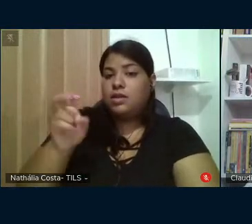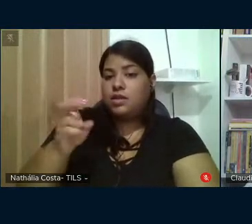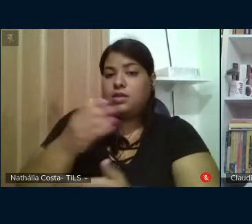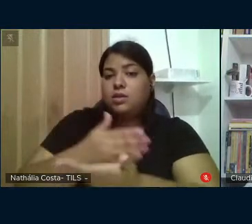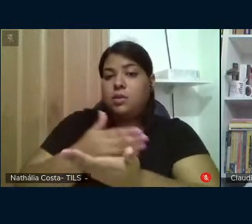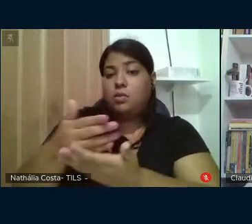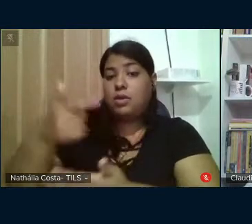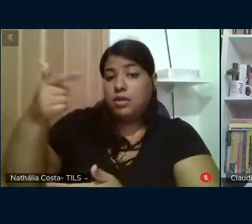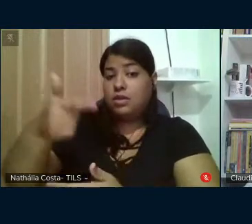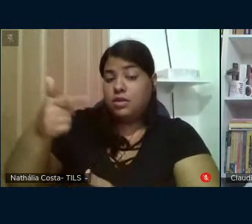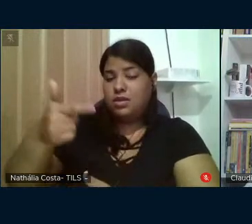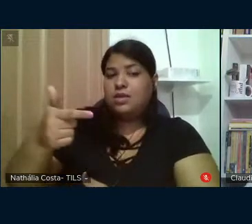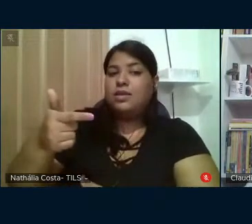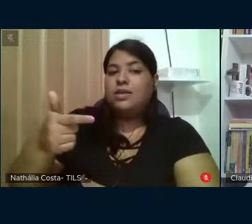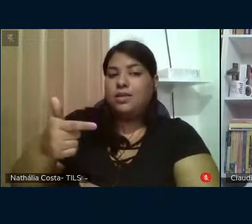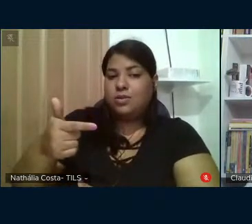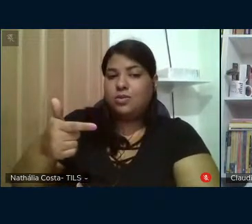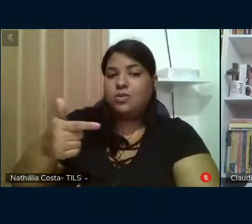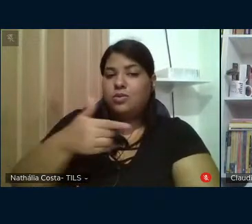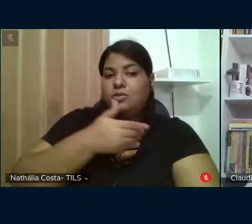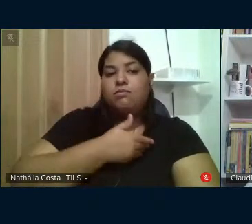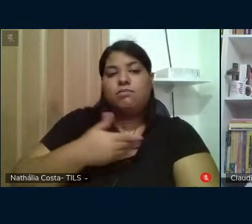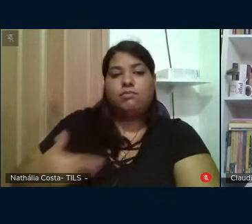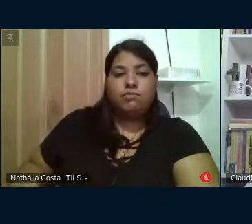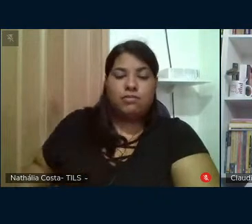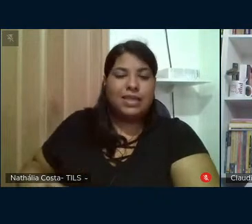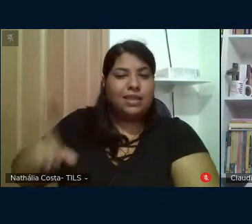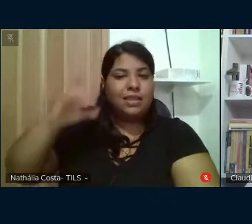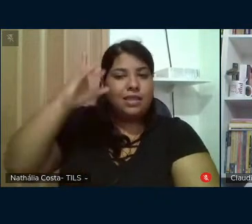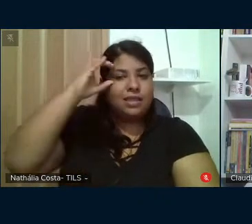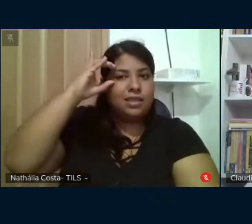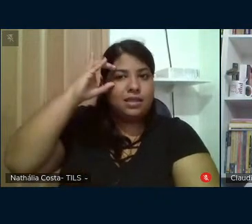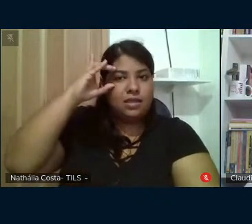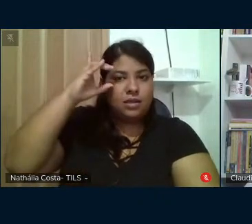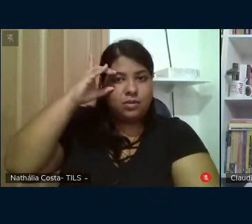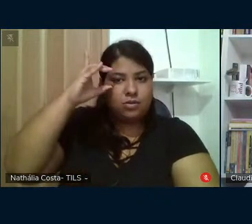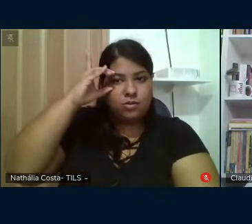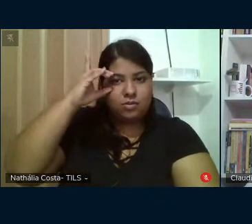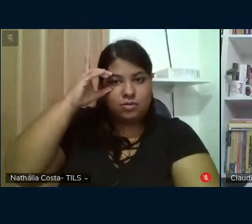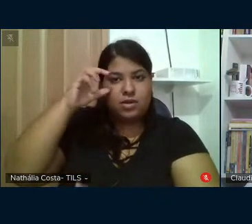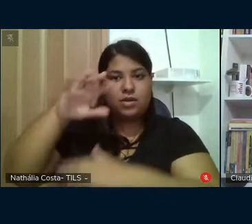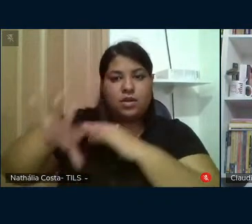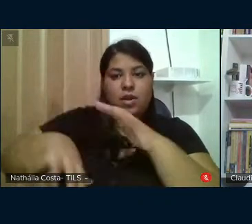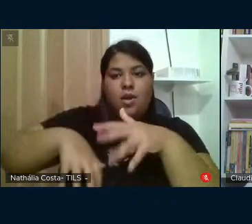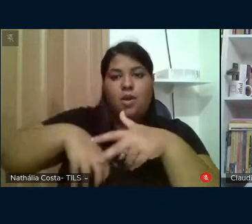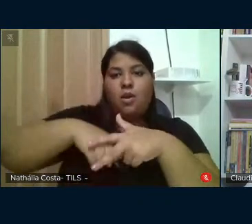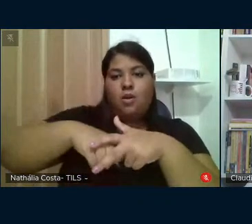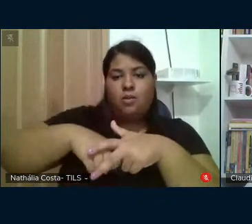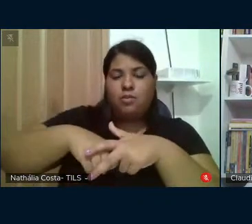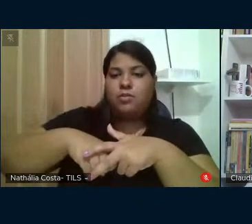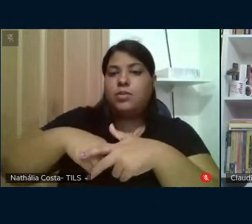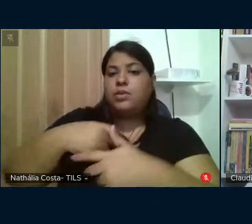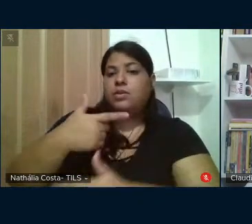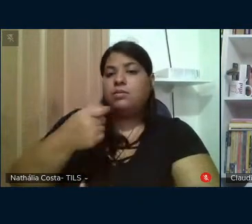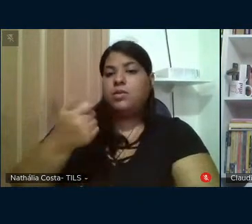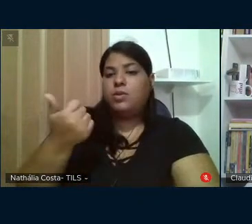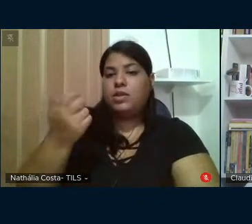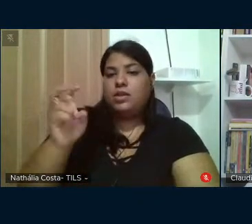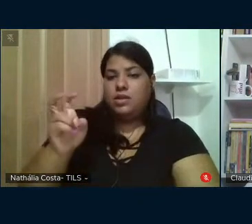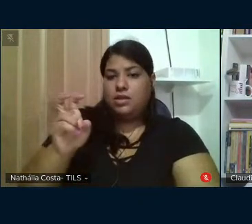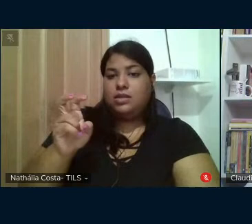segundo governo Dilma Rousseff, breve governo atropelado pelo golpe, 2015, 2016, os